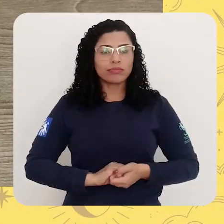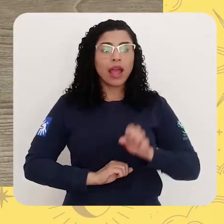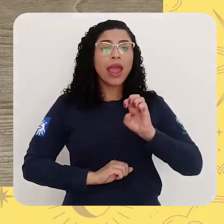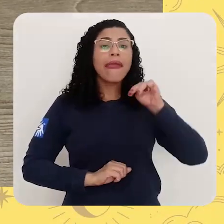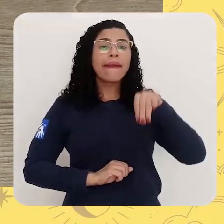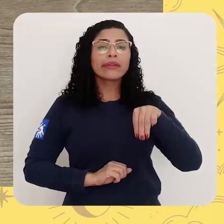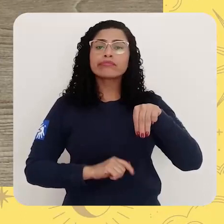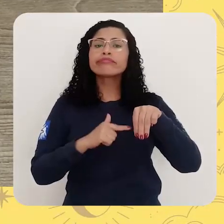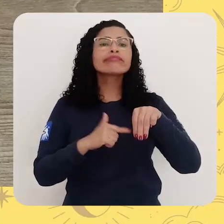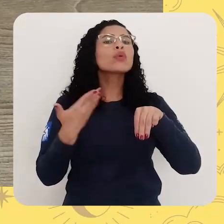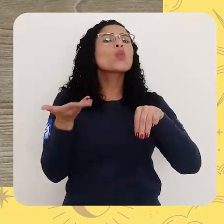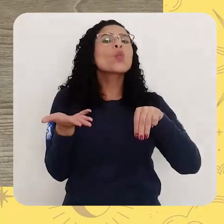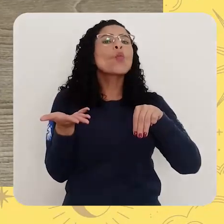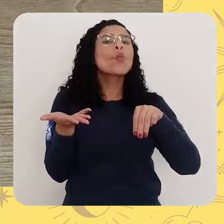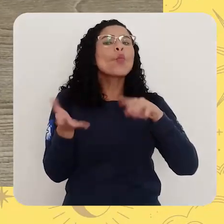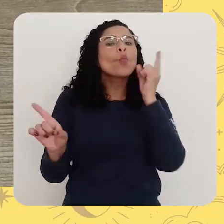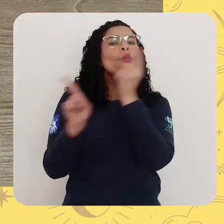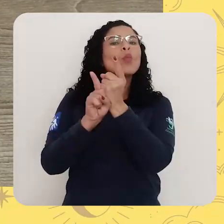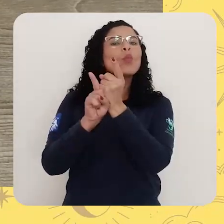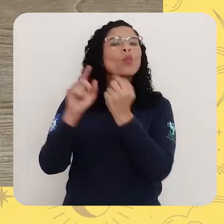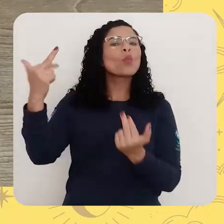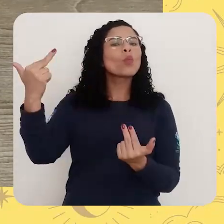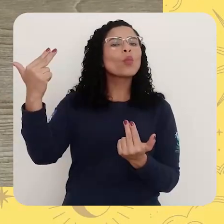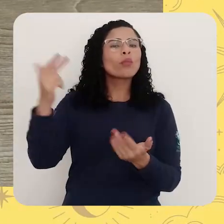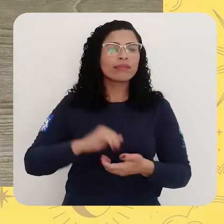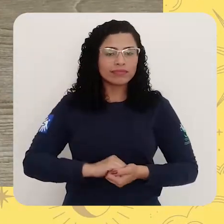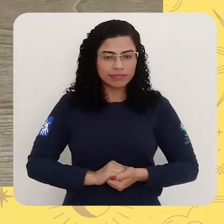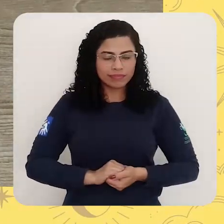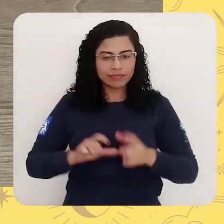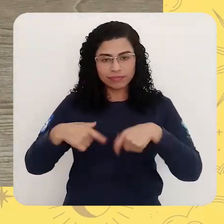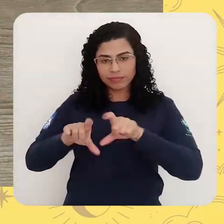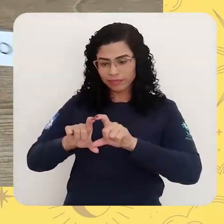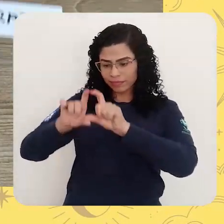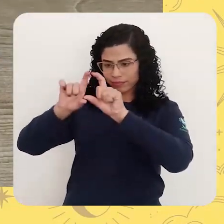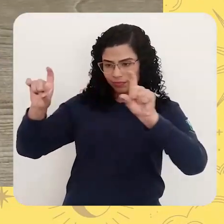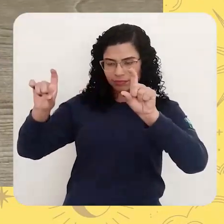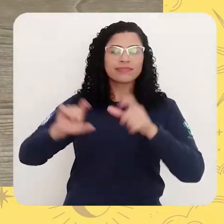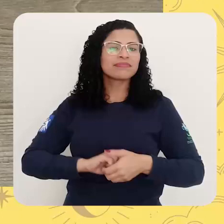Em um castelo mal-assombrado. Essa frase aqui.